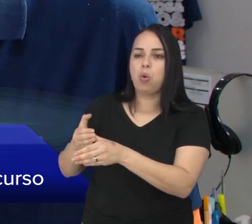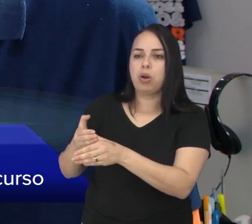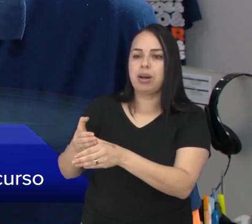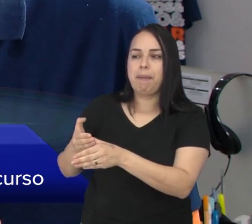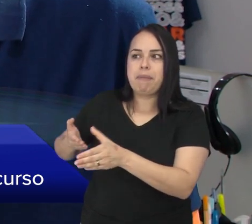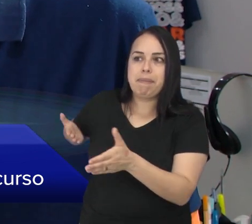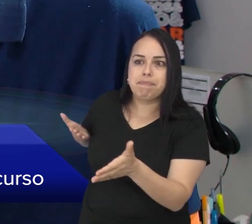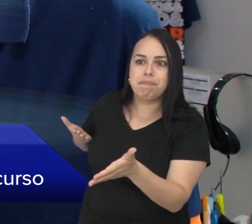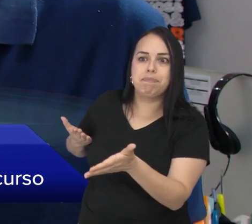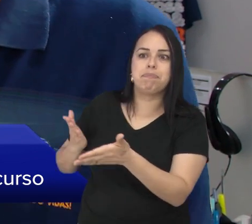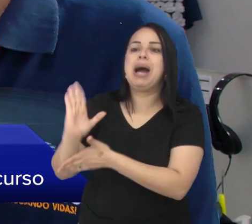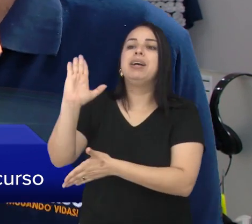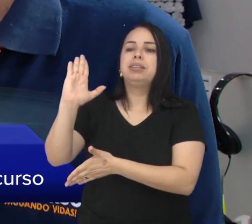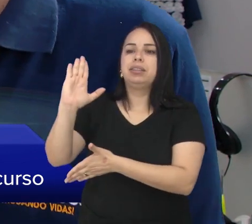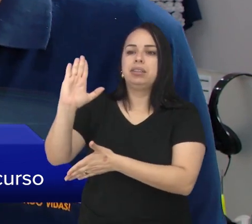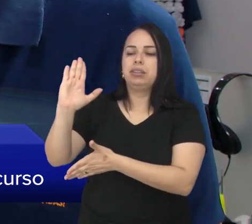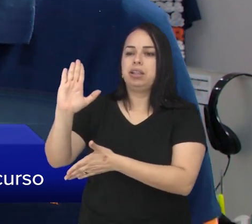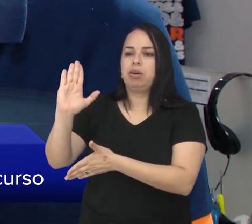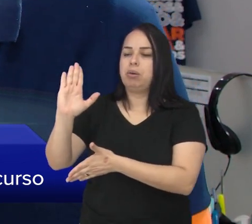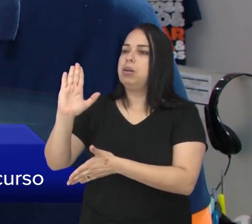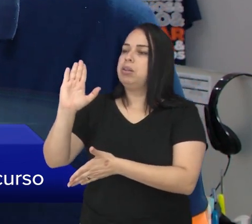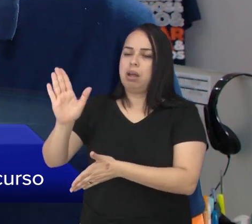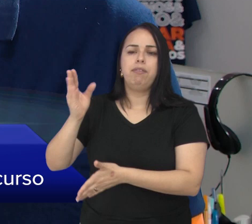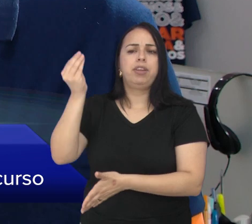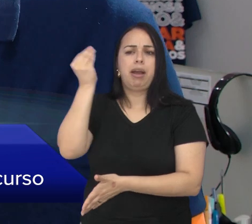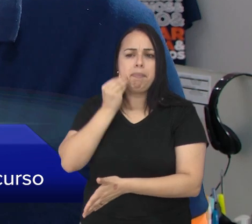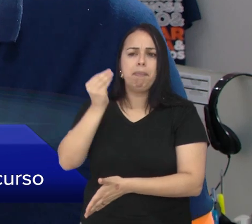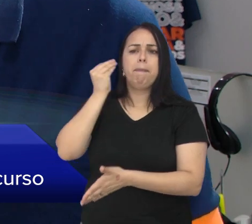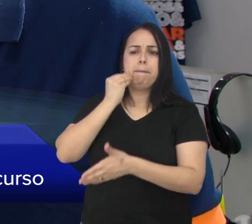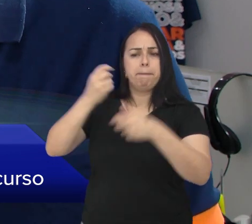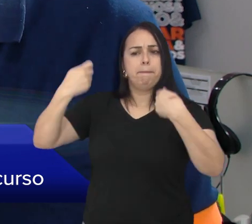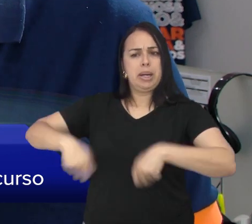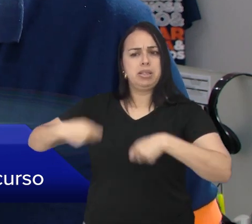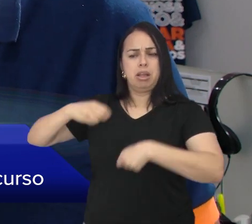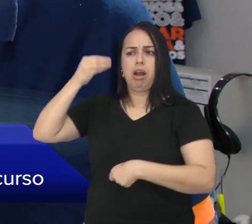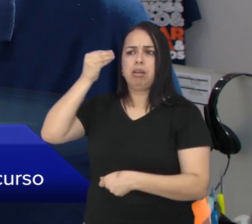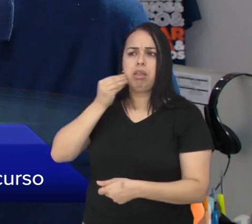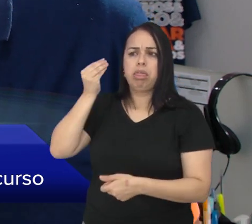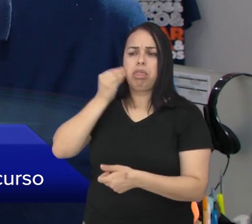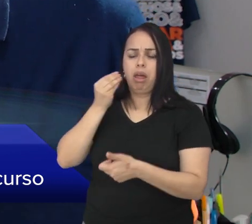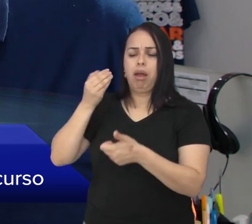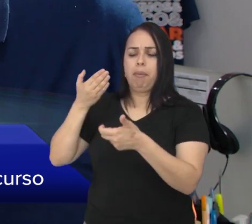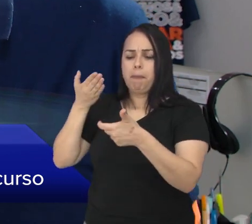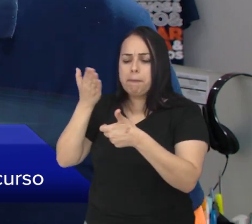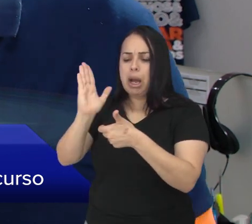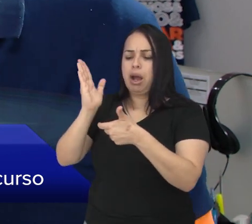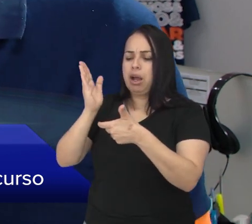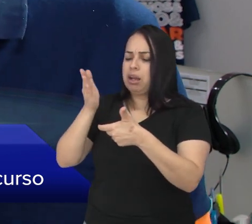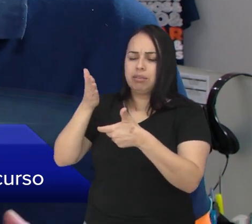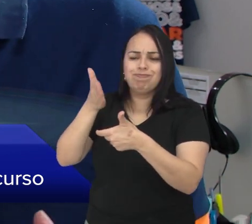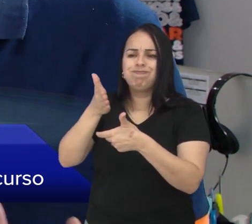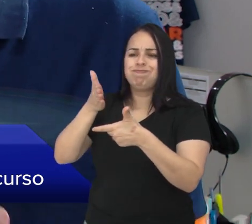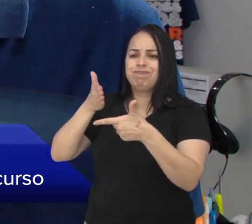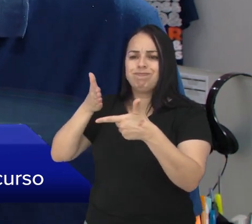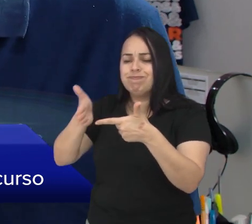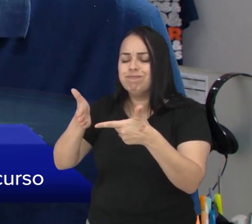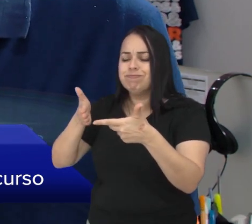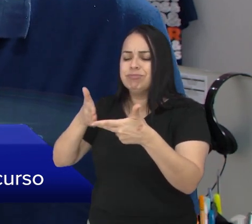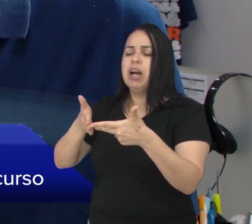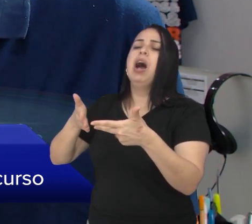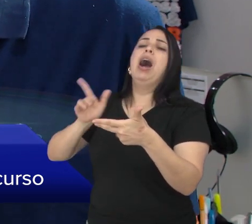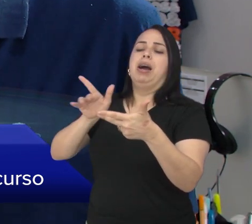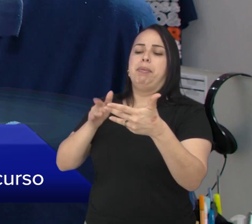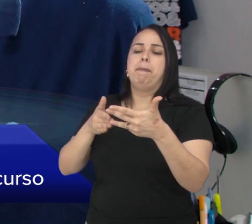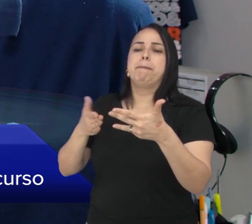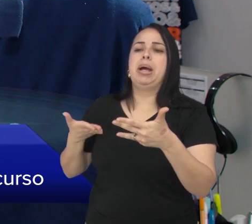se faz para passar, mas até passar. Ou seja, há uma continuidade. E quando o candidato se preparar